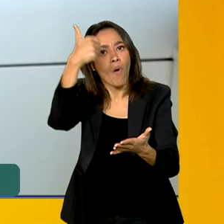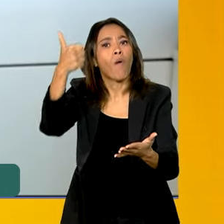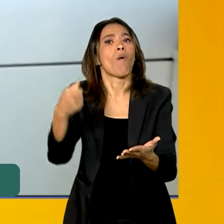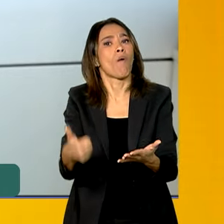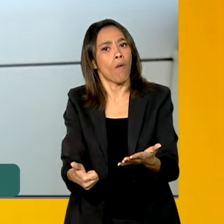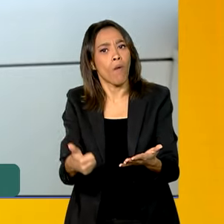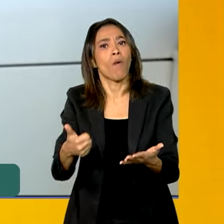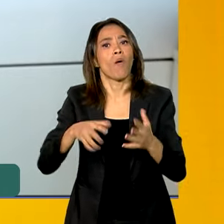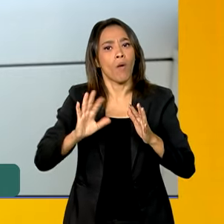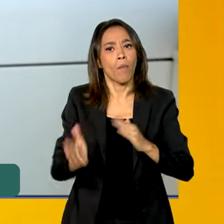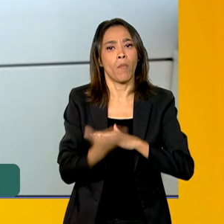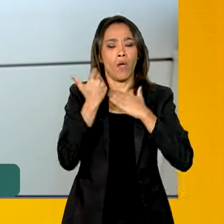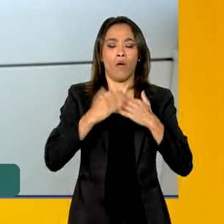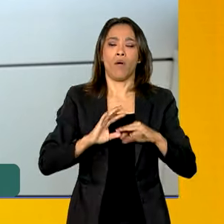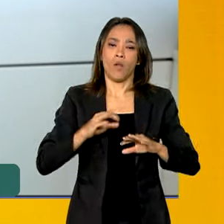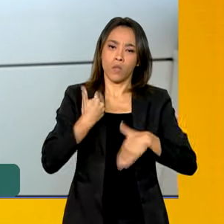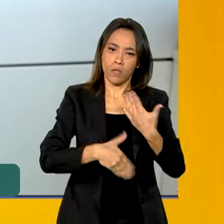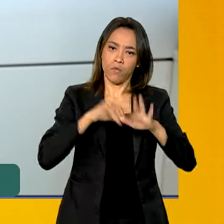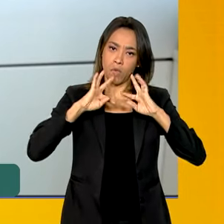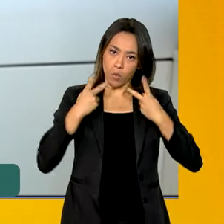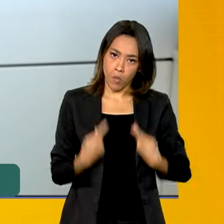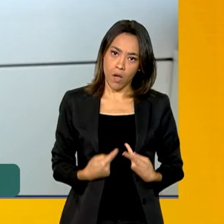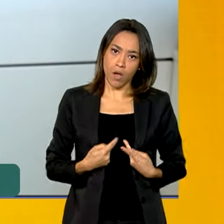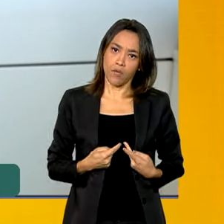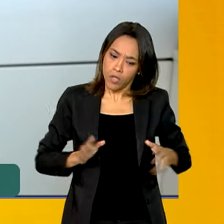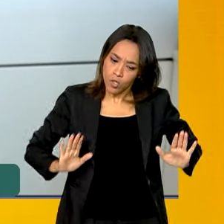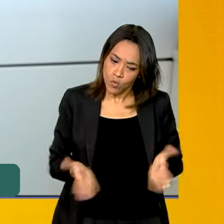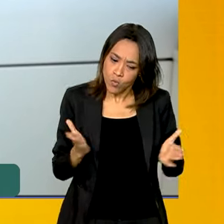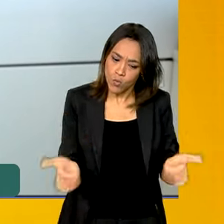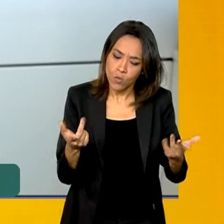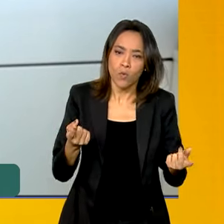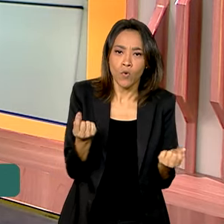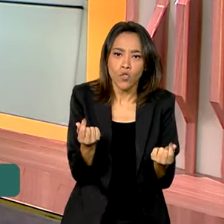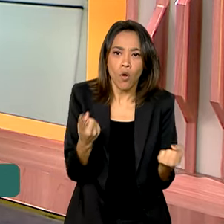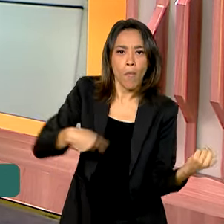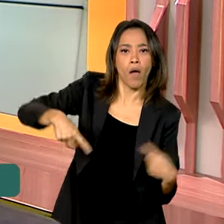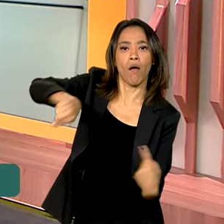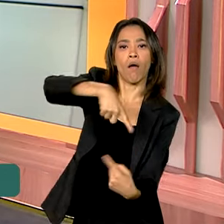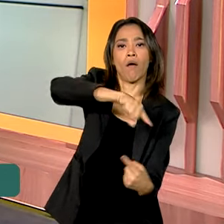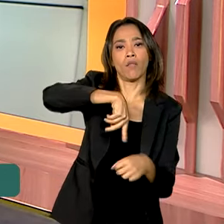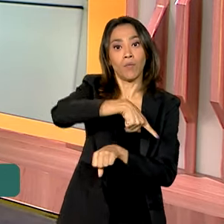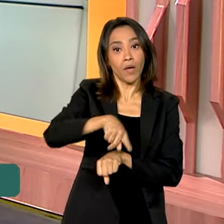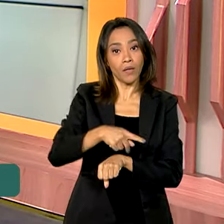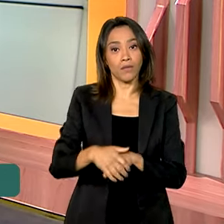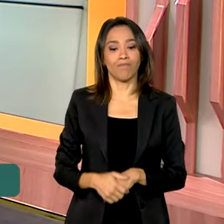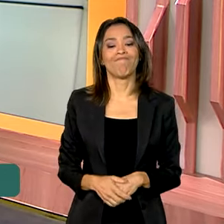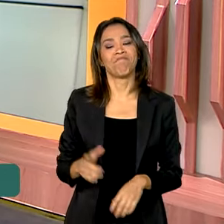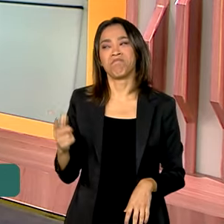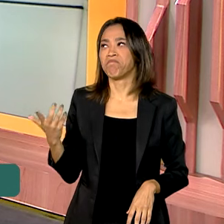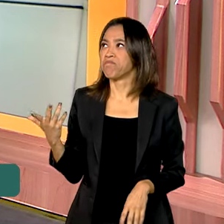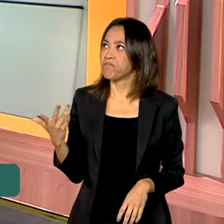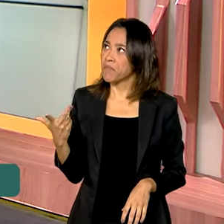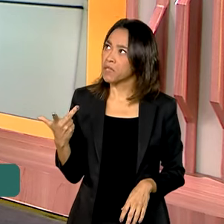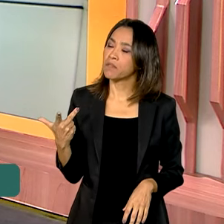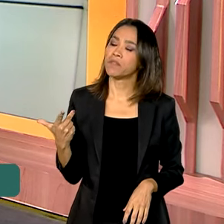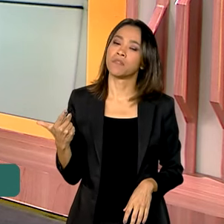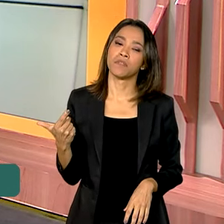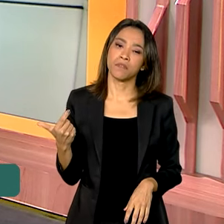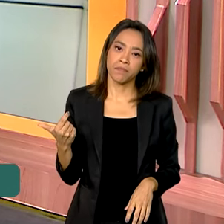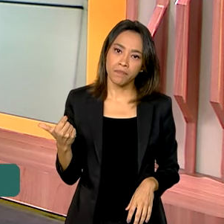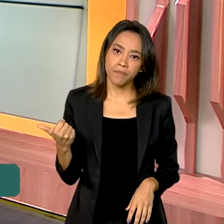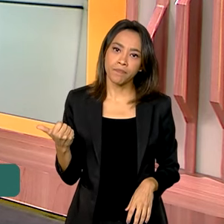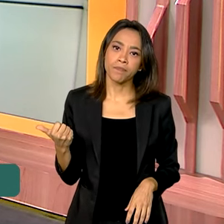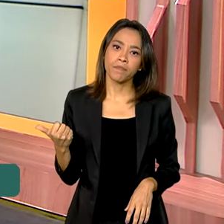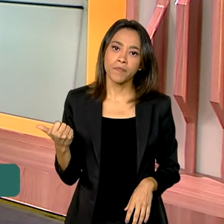desenvolvimento humano da nossa população e aquece a economia no nosso país. Maravilha! E um dos pontos também que chamam